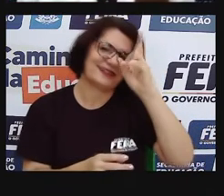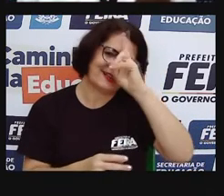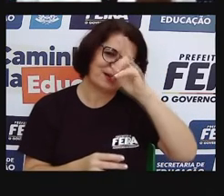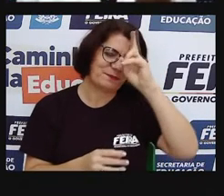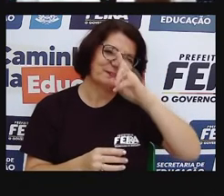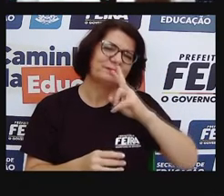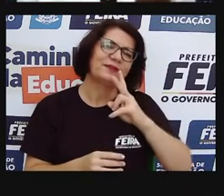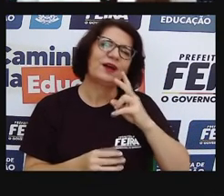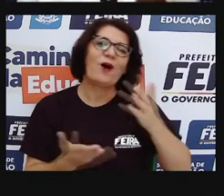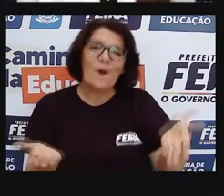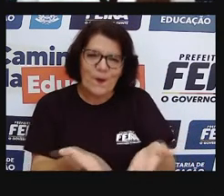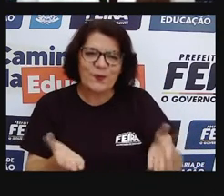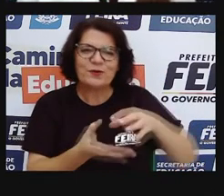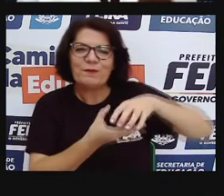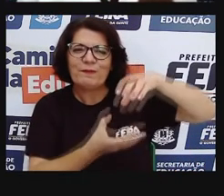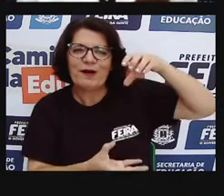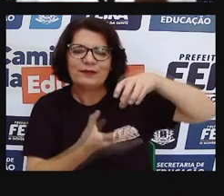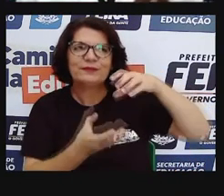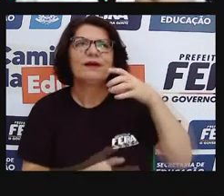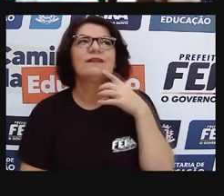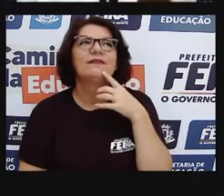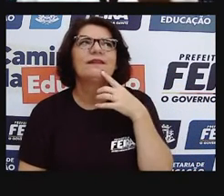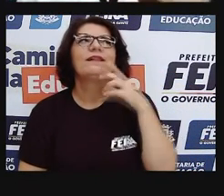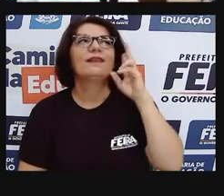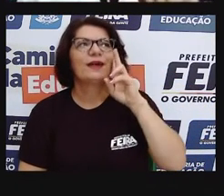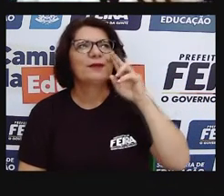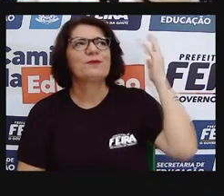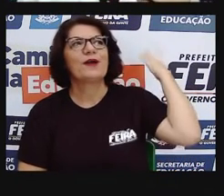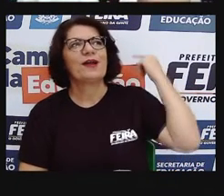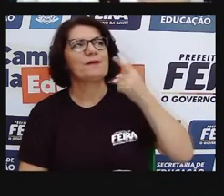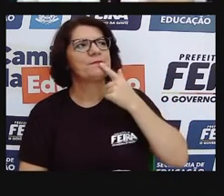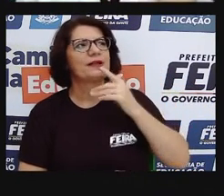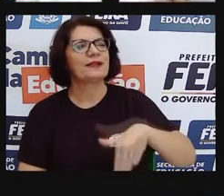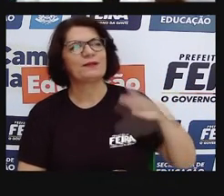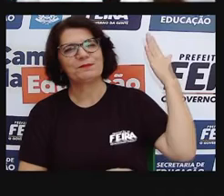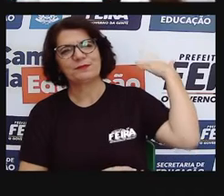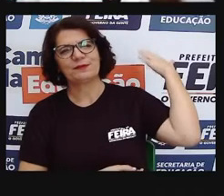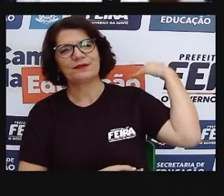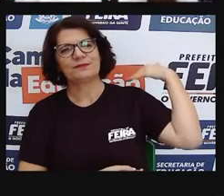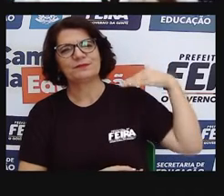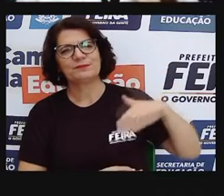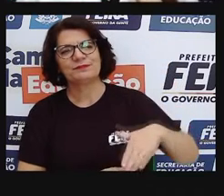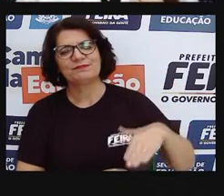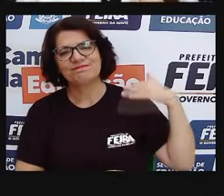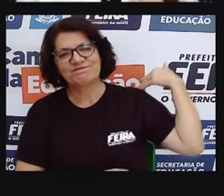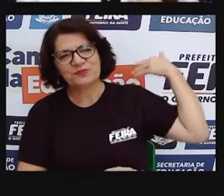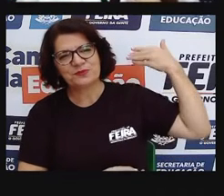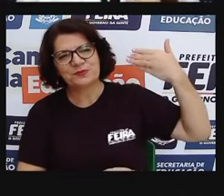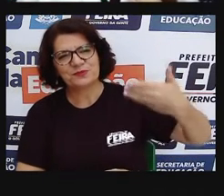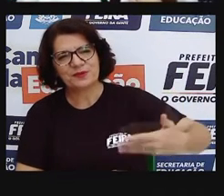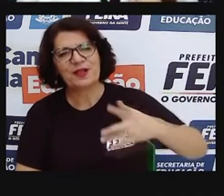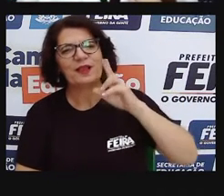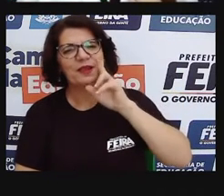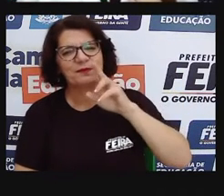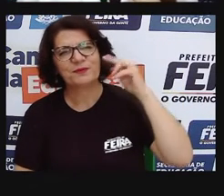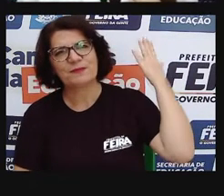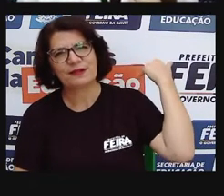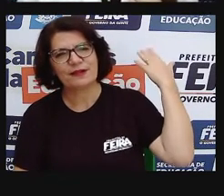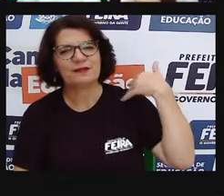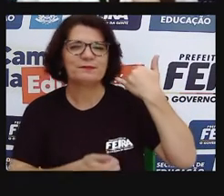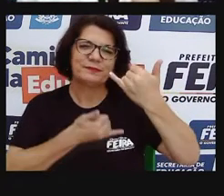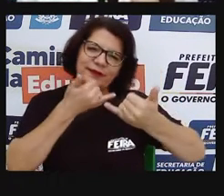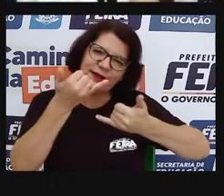falam sim com saudade, falam sim com afetividade, falam sim, né, daquele local onde